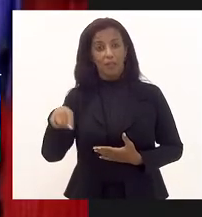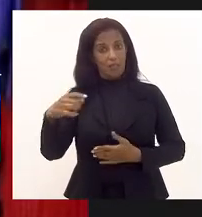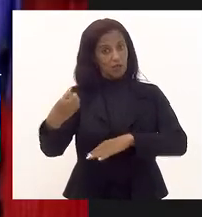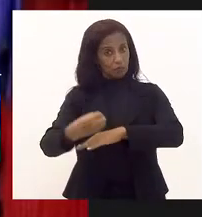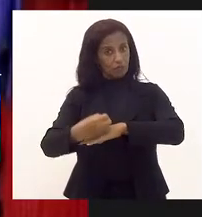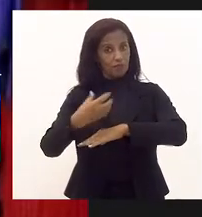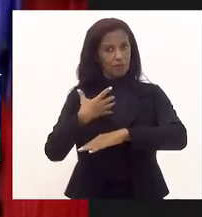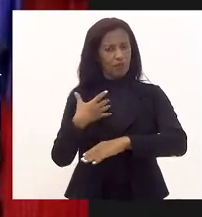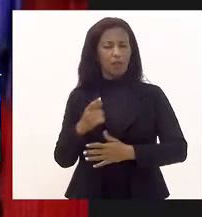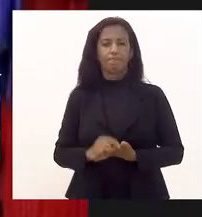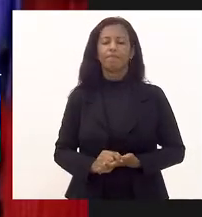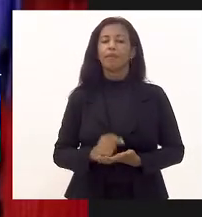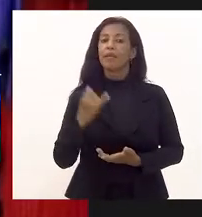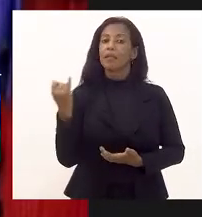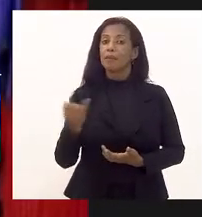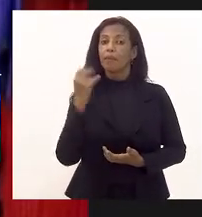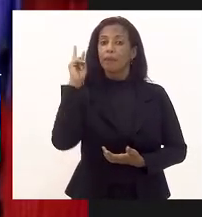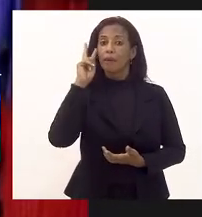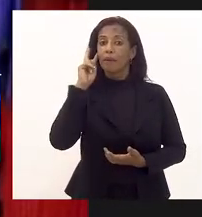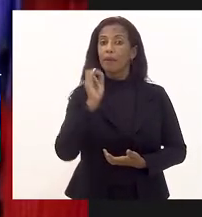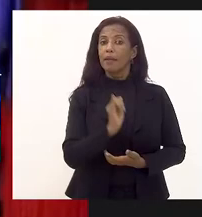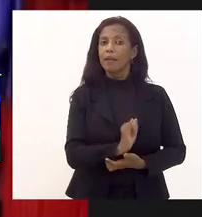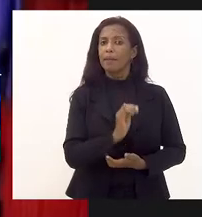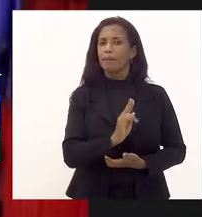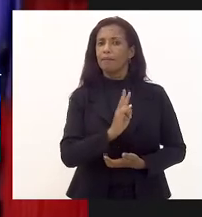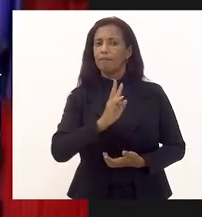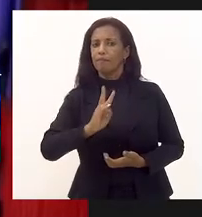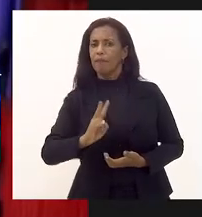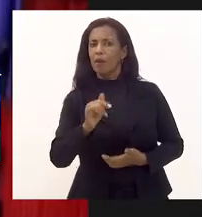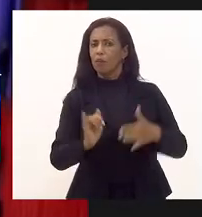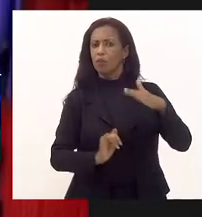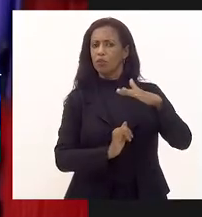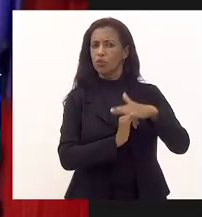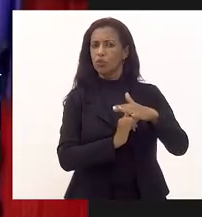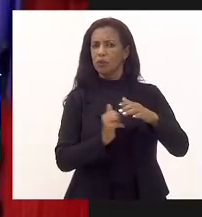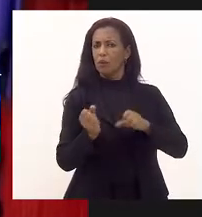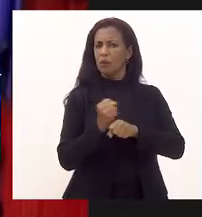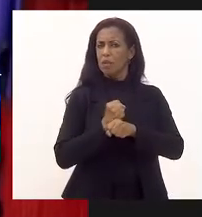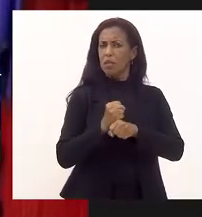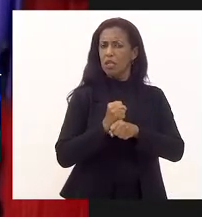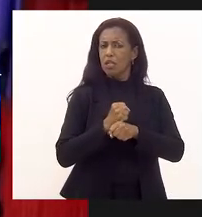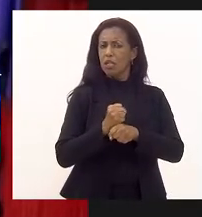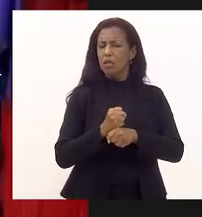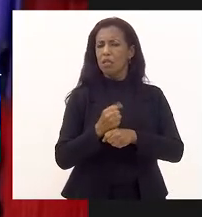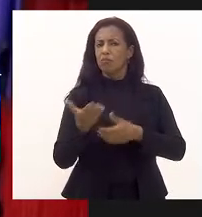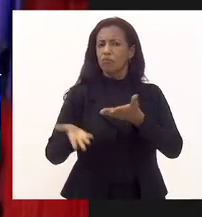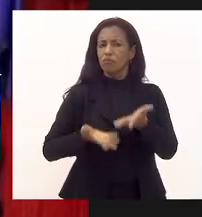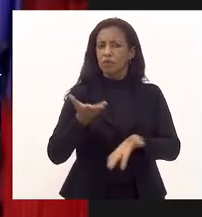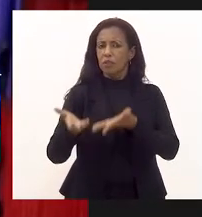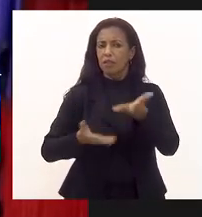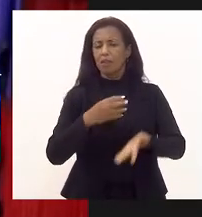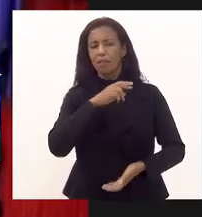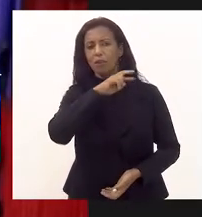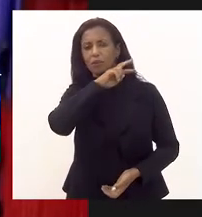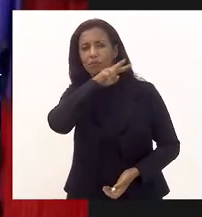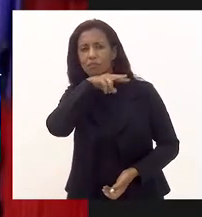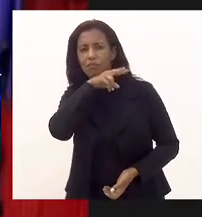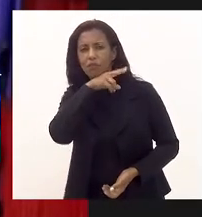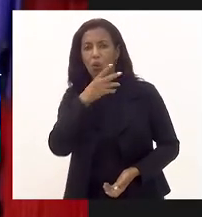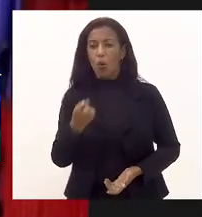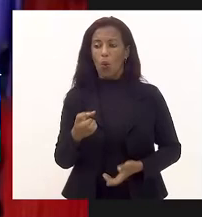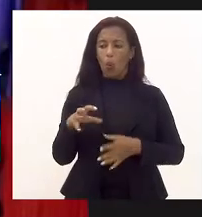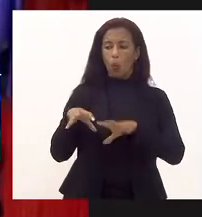mandaram. Importante salientar que o IBV é uma instituição centenária em criação de serpentes e que é o depositário dos animais atendidos ou